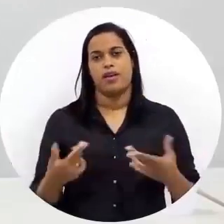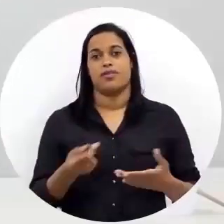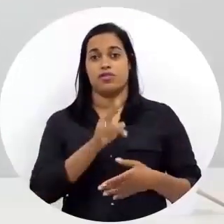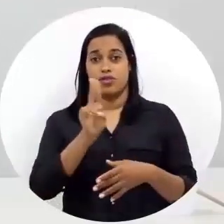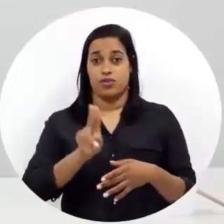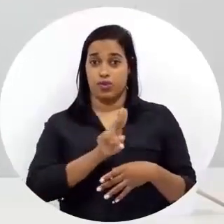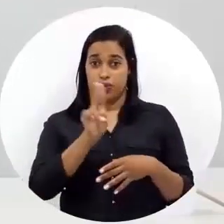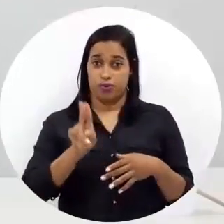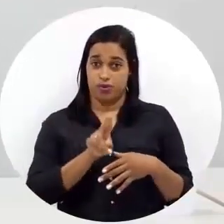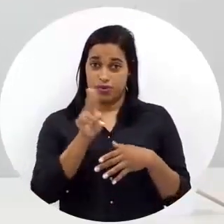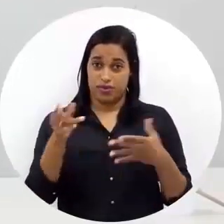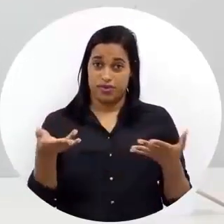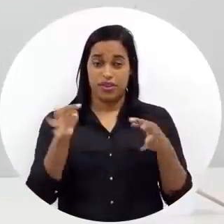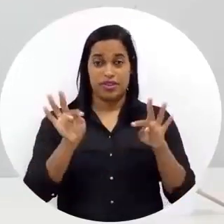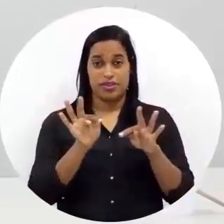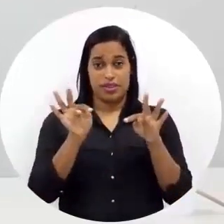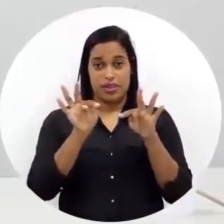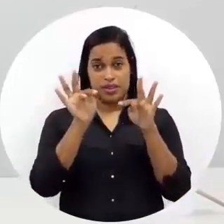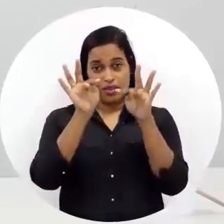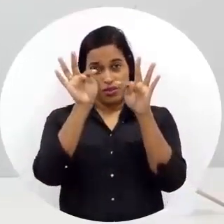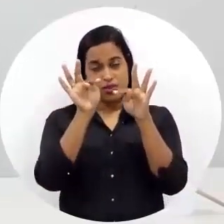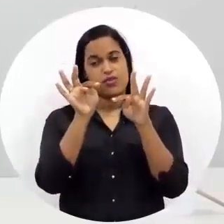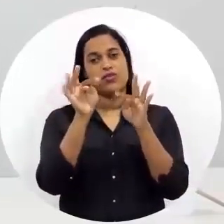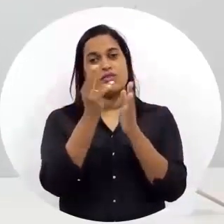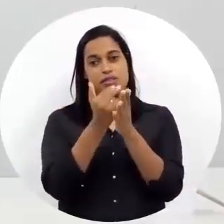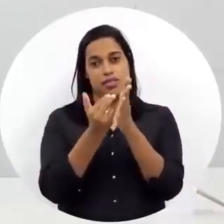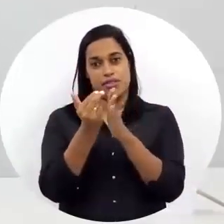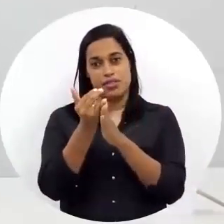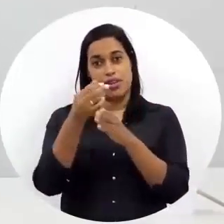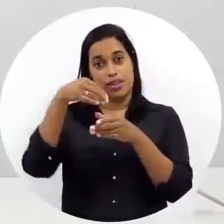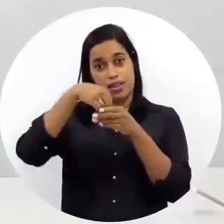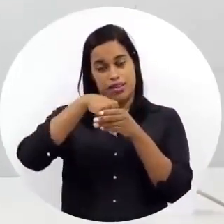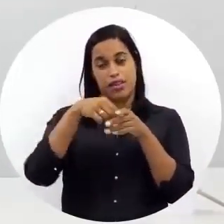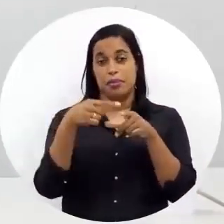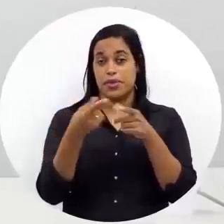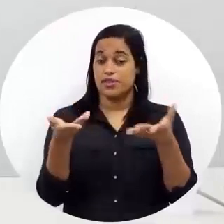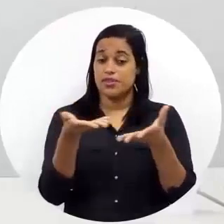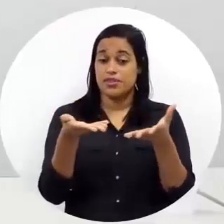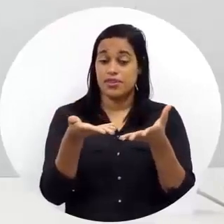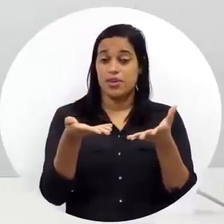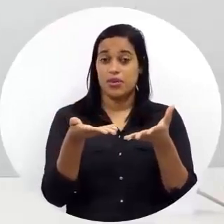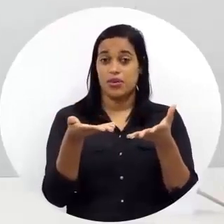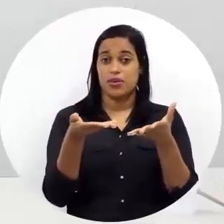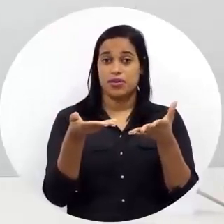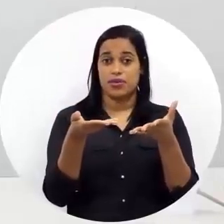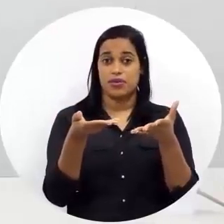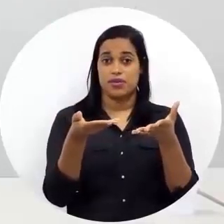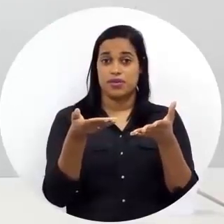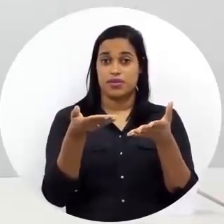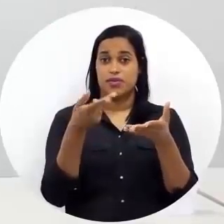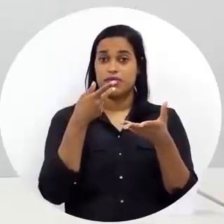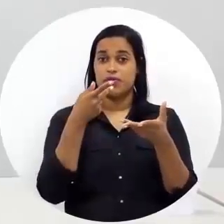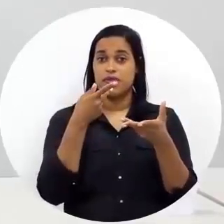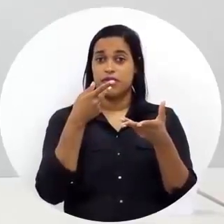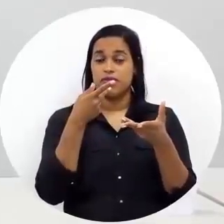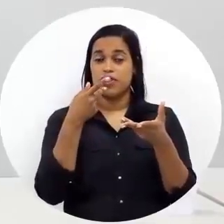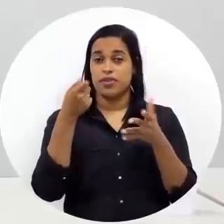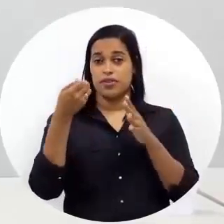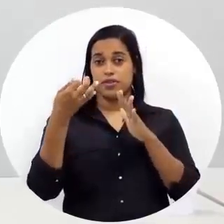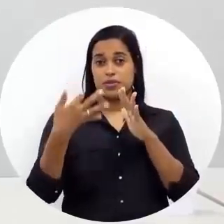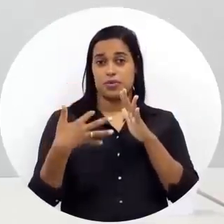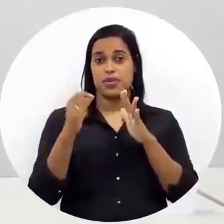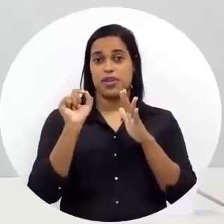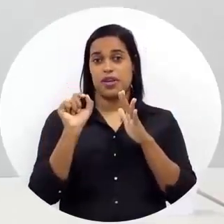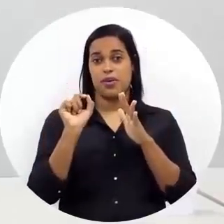e tecnologias utilizados no design de interiores, agora eu vou falar um